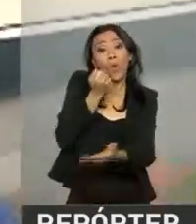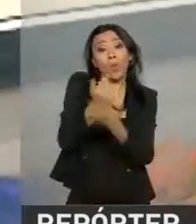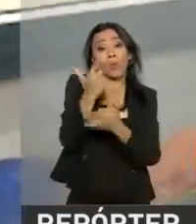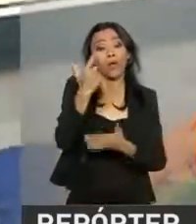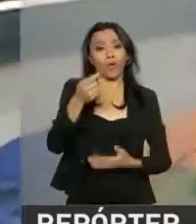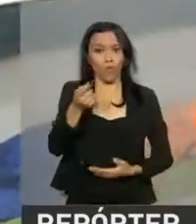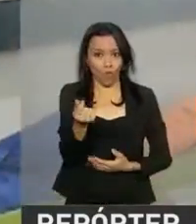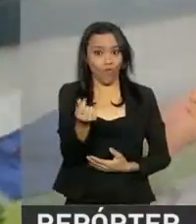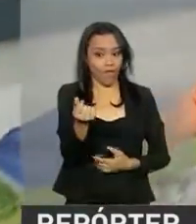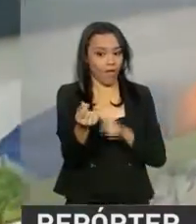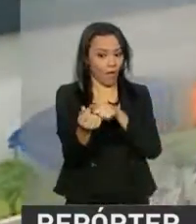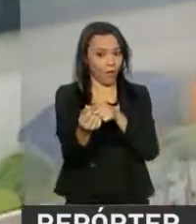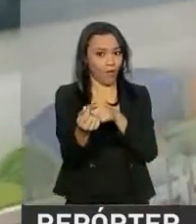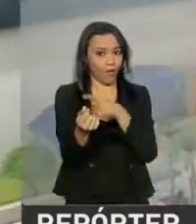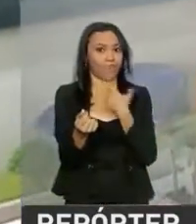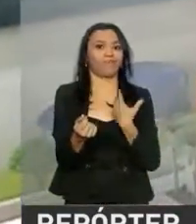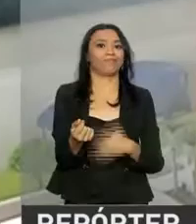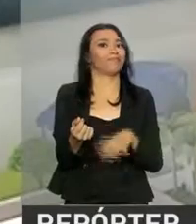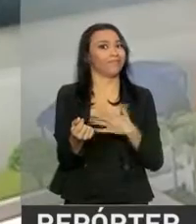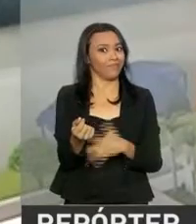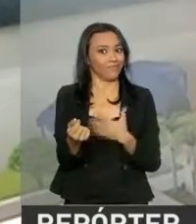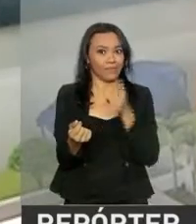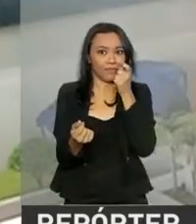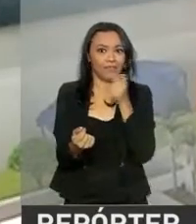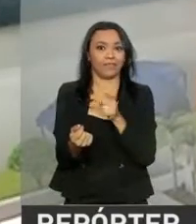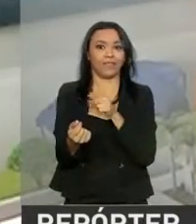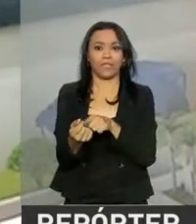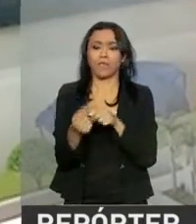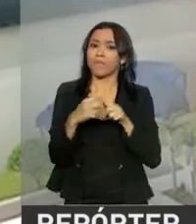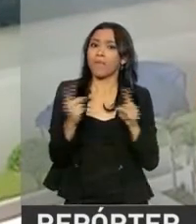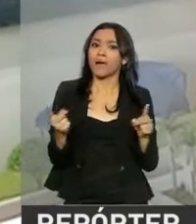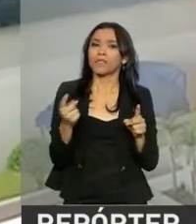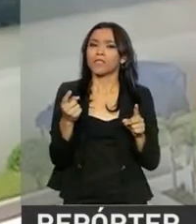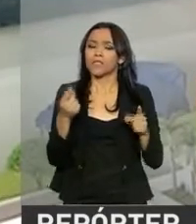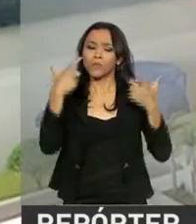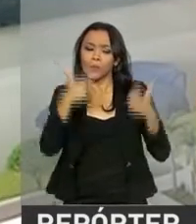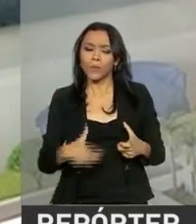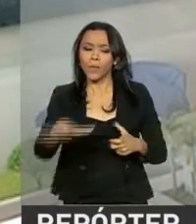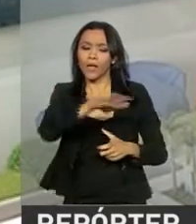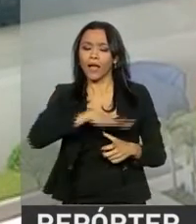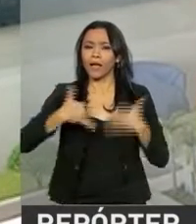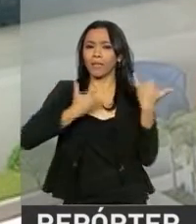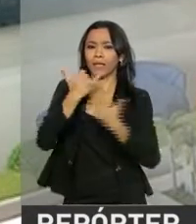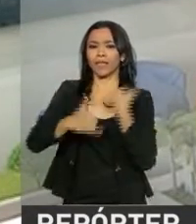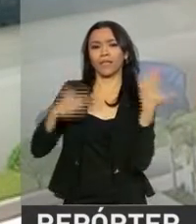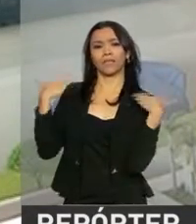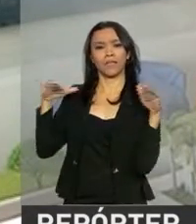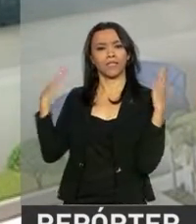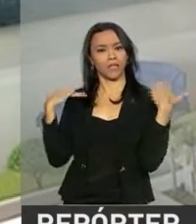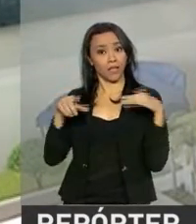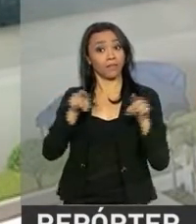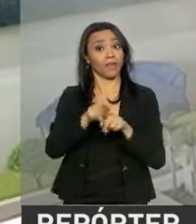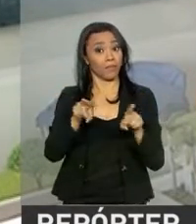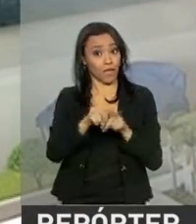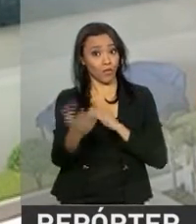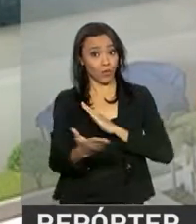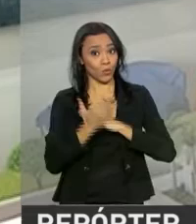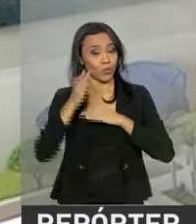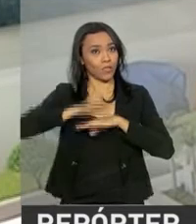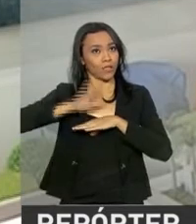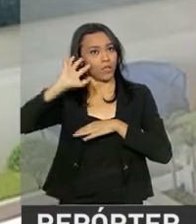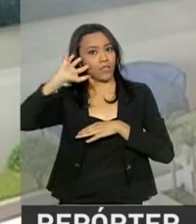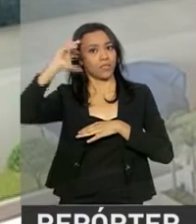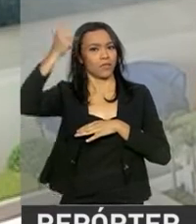o preço, é claro, faz toda a diferença. Mas ter acesso à área de lazer também pesa muito na decisão. E se